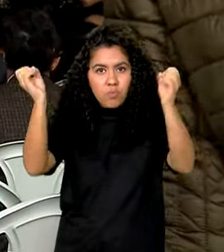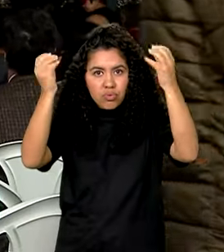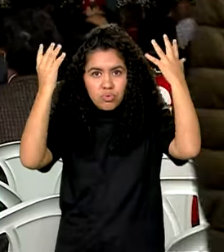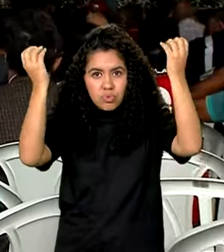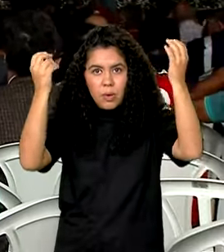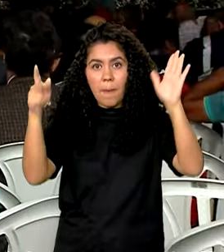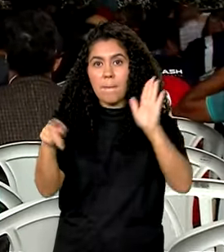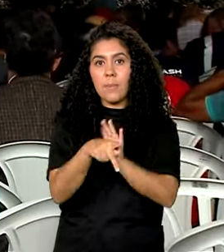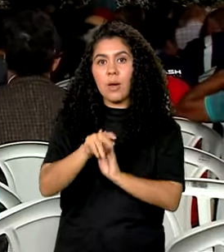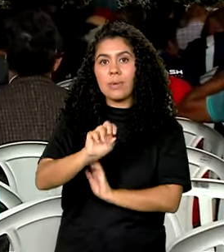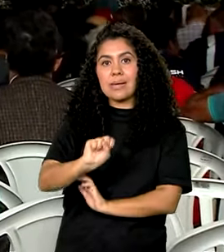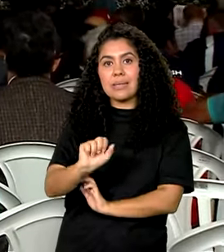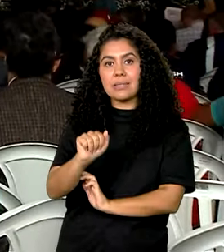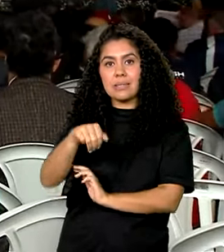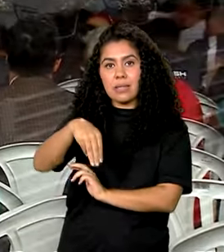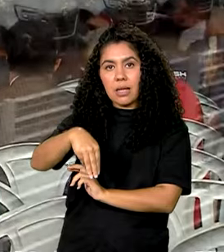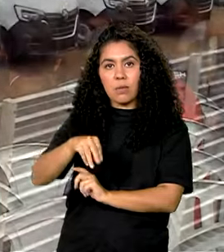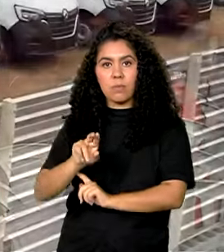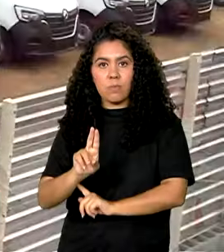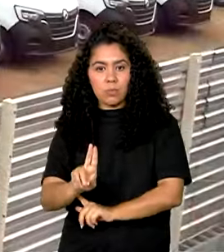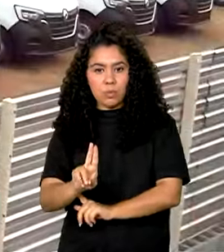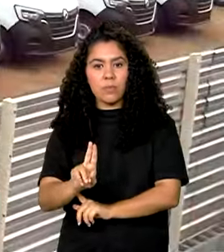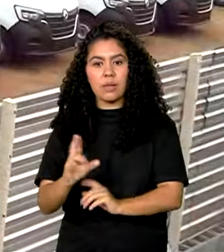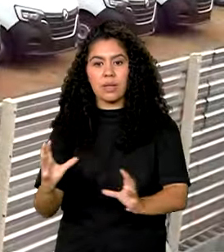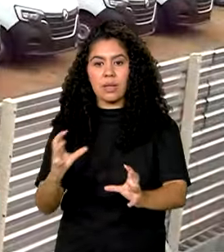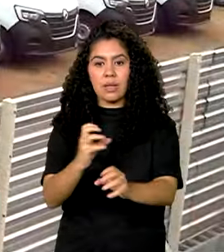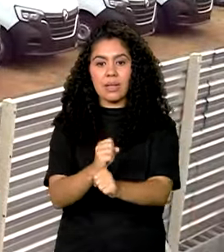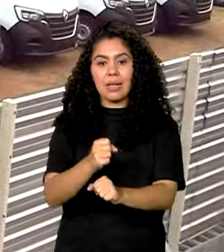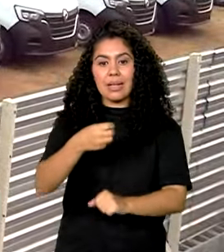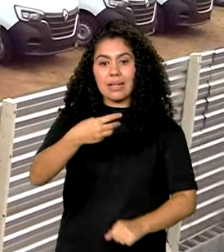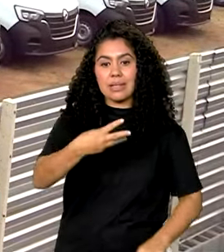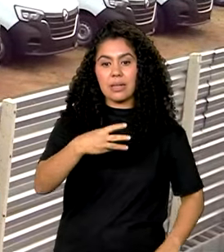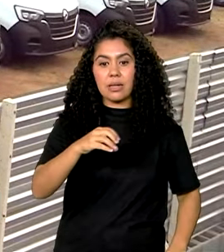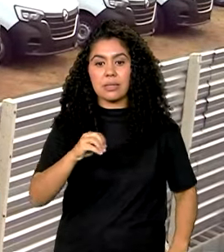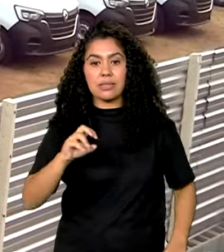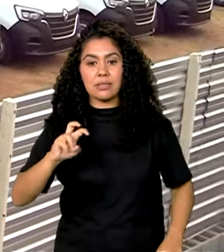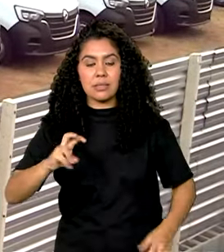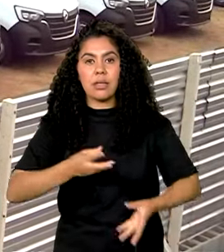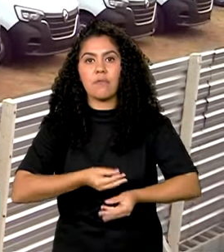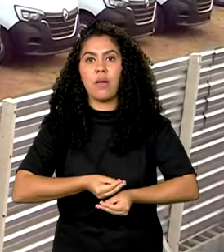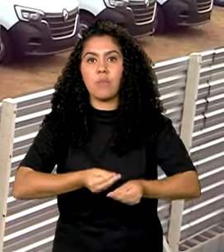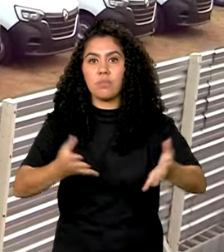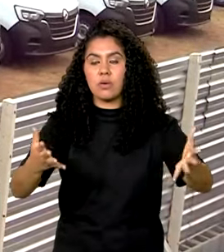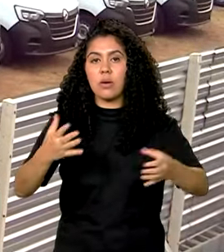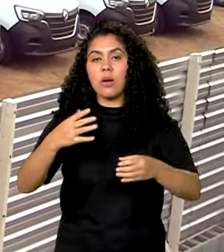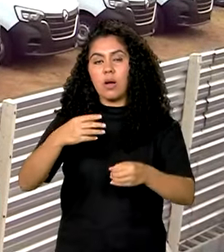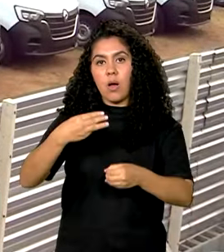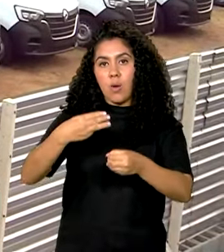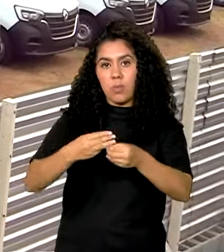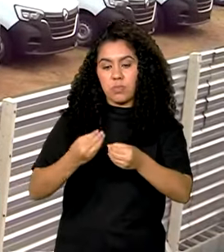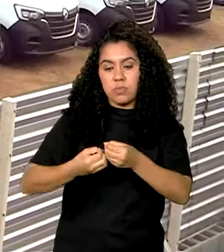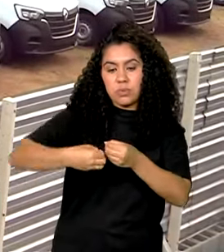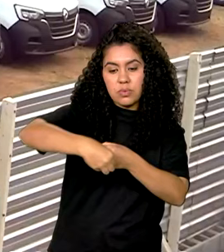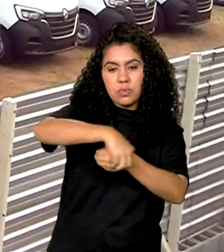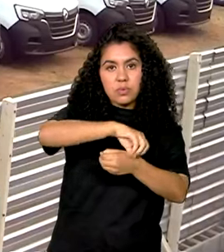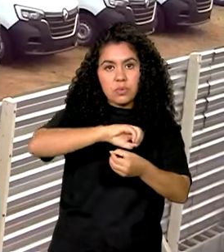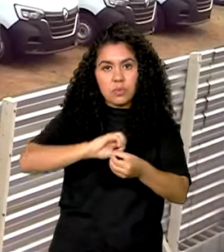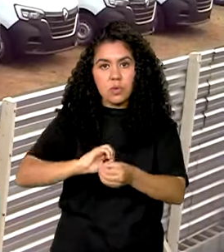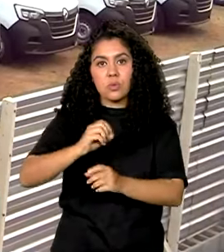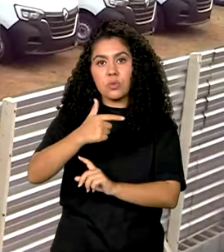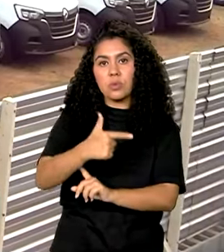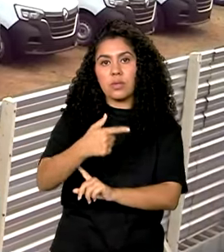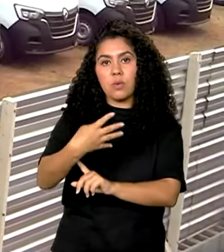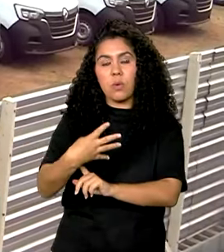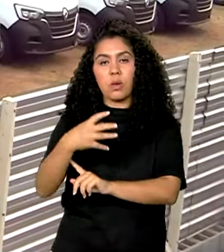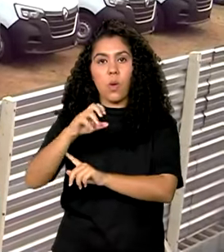305 ambulâncias que serão destinadas a 248 municípios em